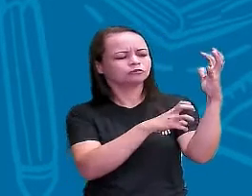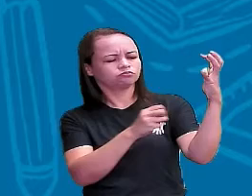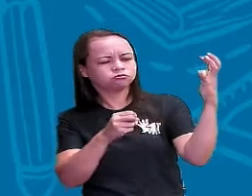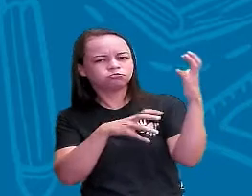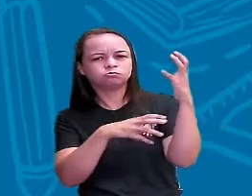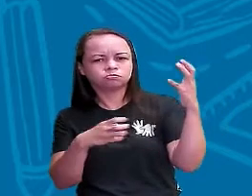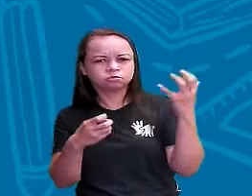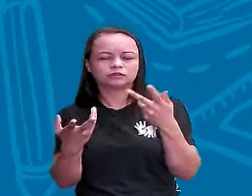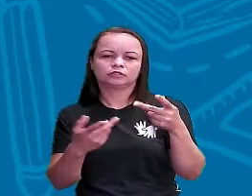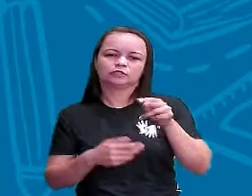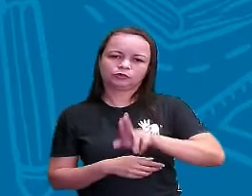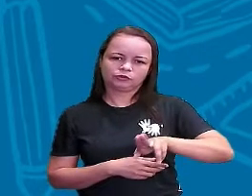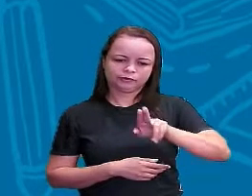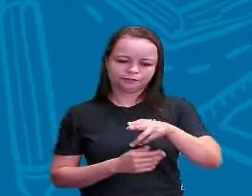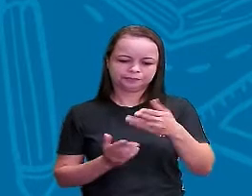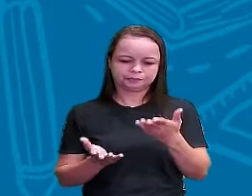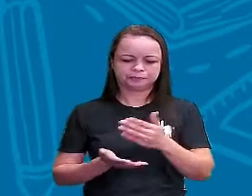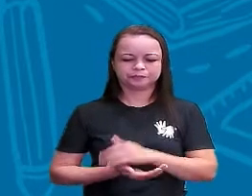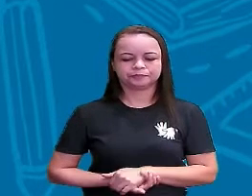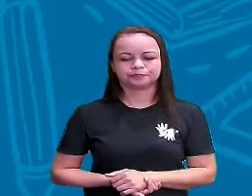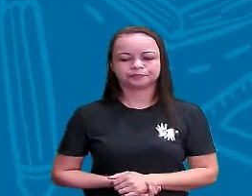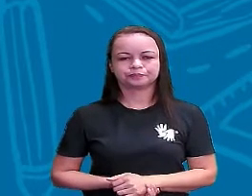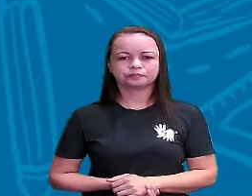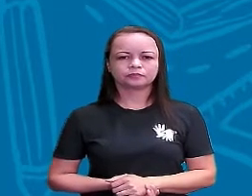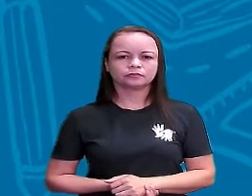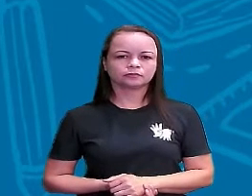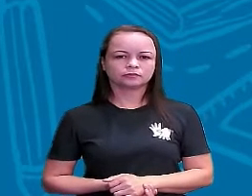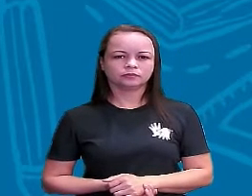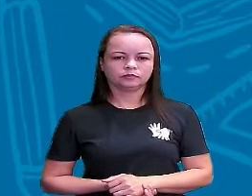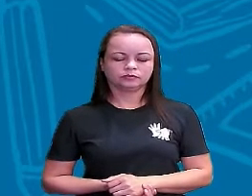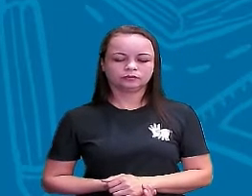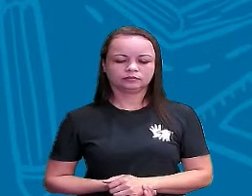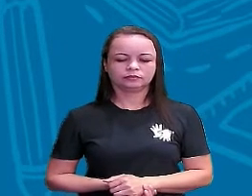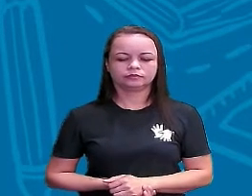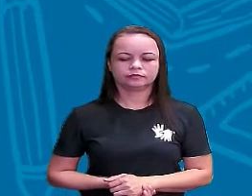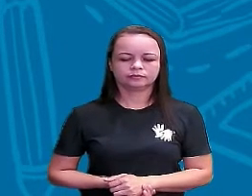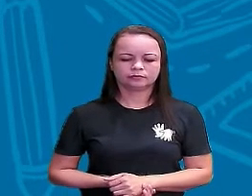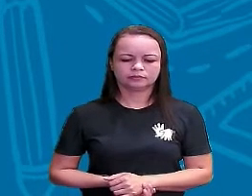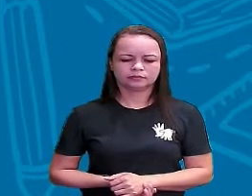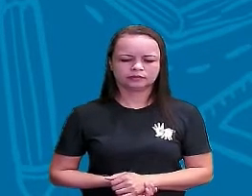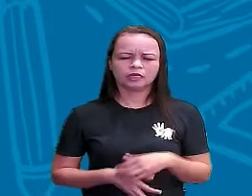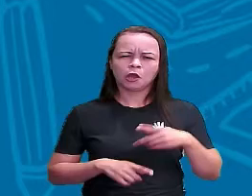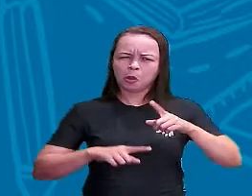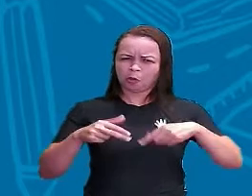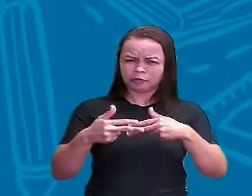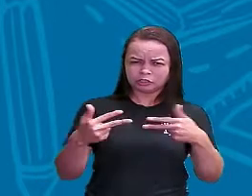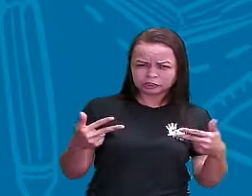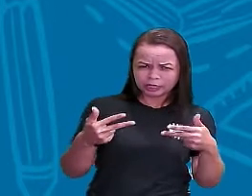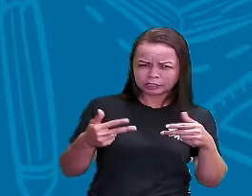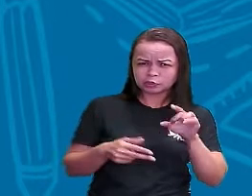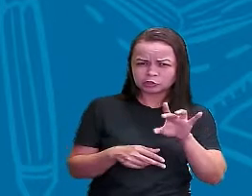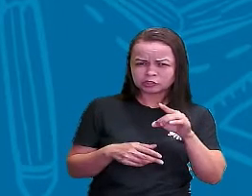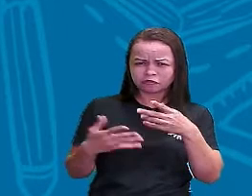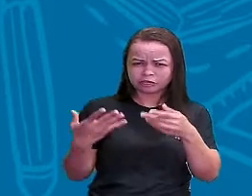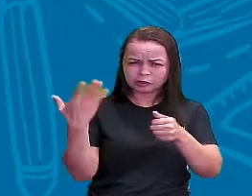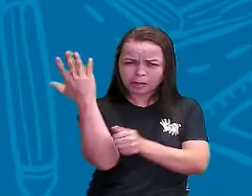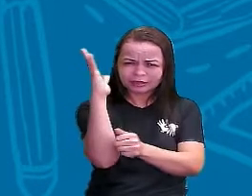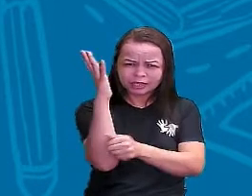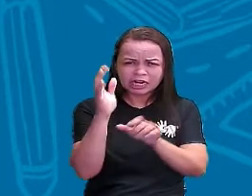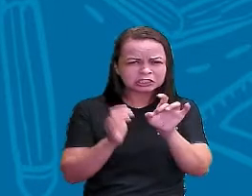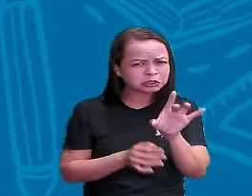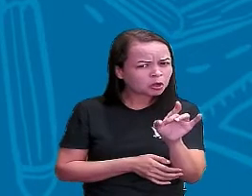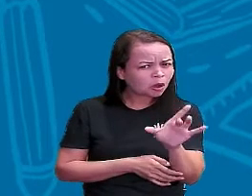utilizações Seguindo Será que os objetos são feitos apenas com madeira?